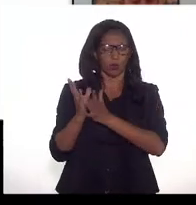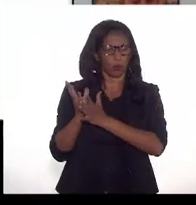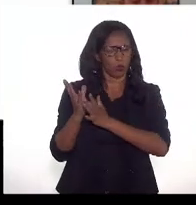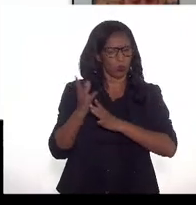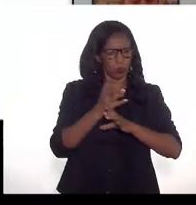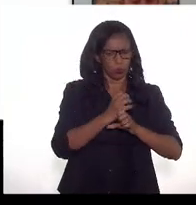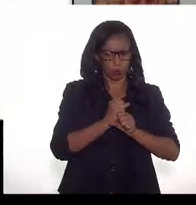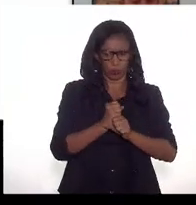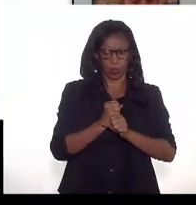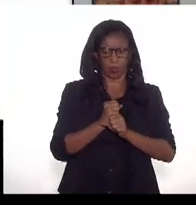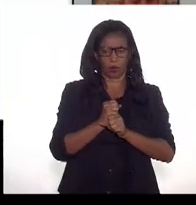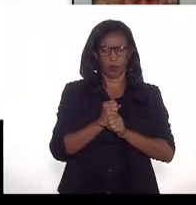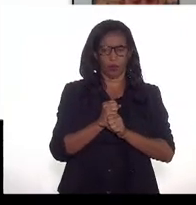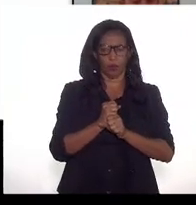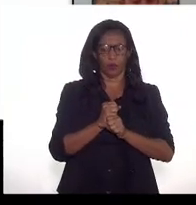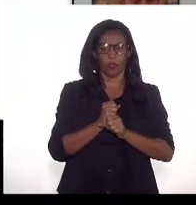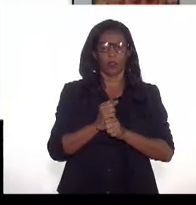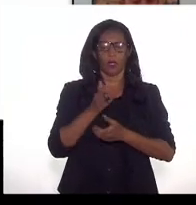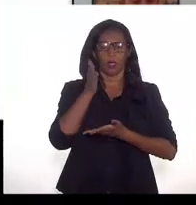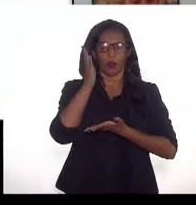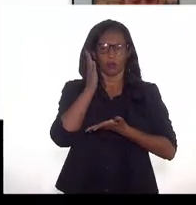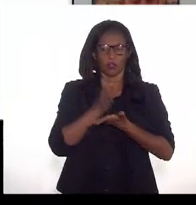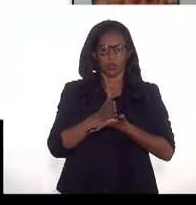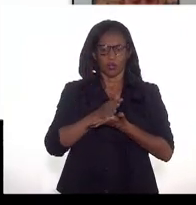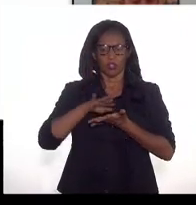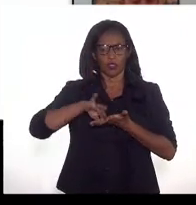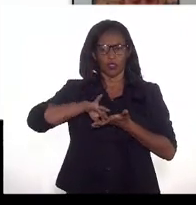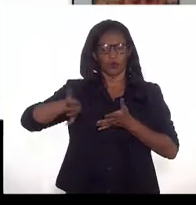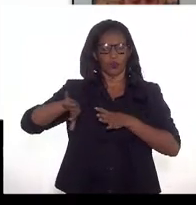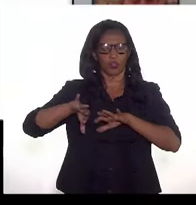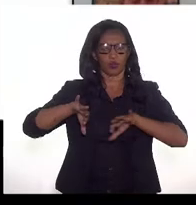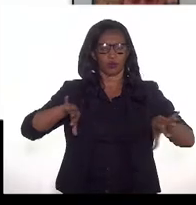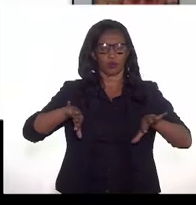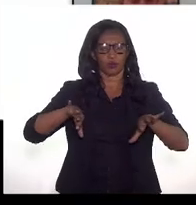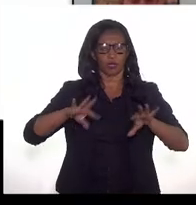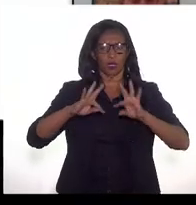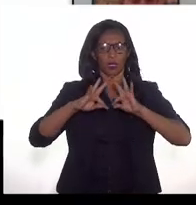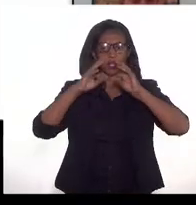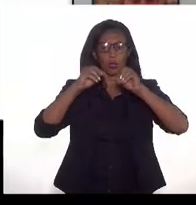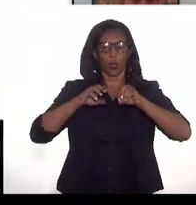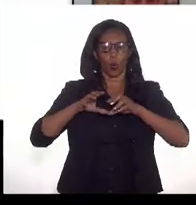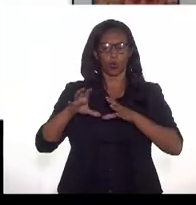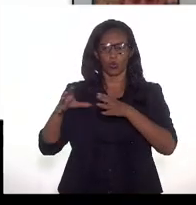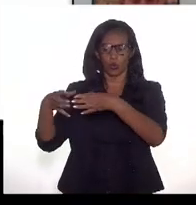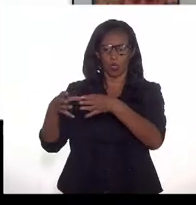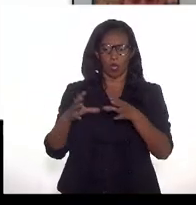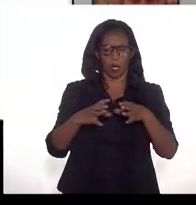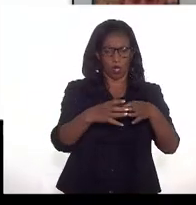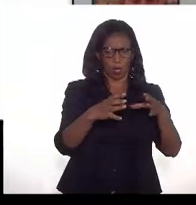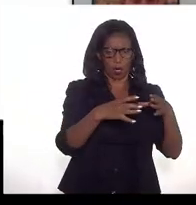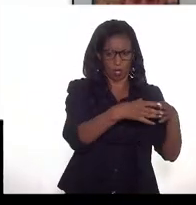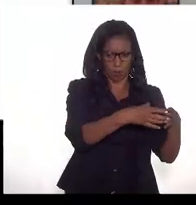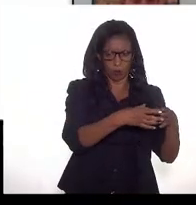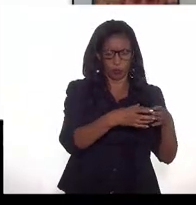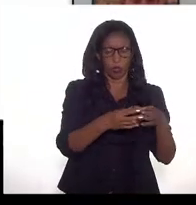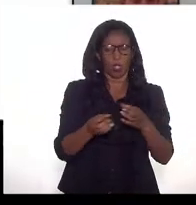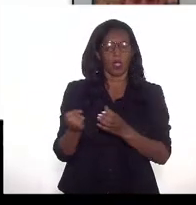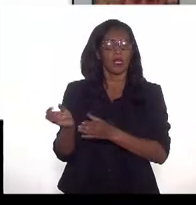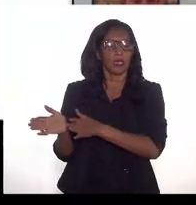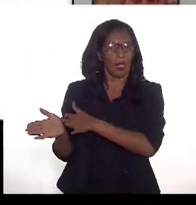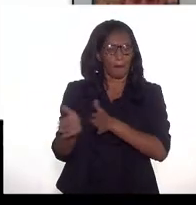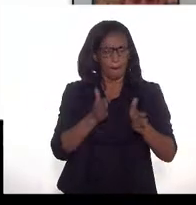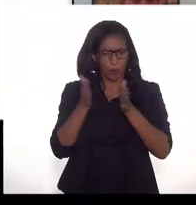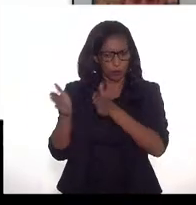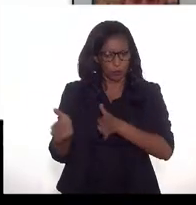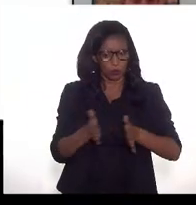rateado entre todos os campos que têm produção escoando neste